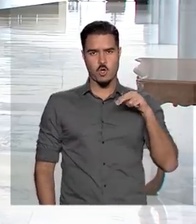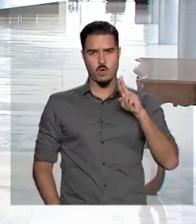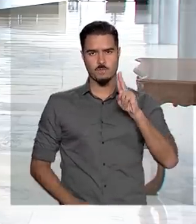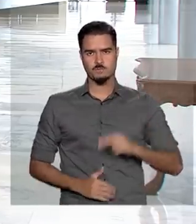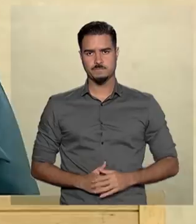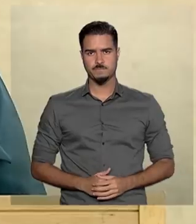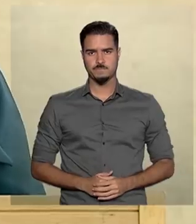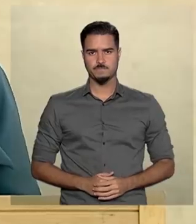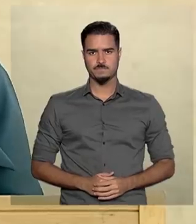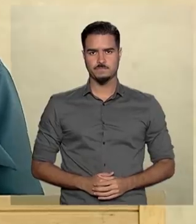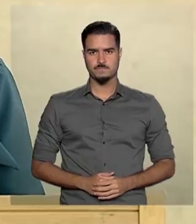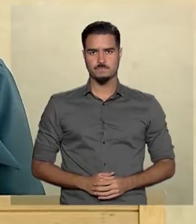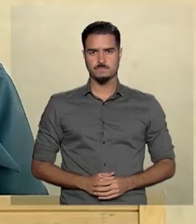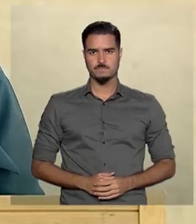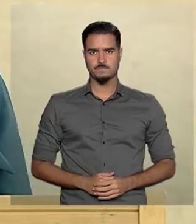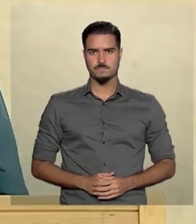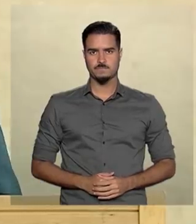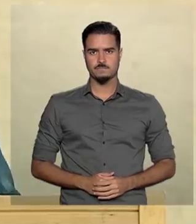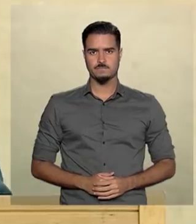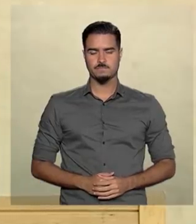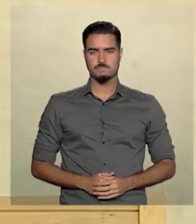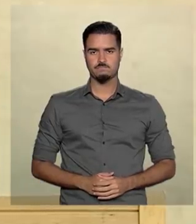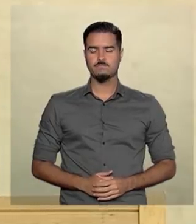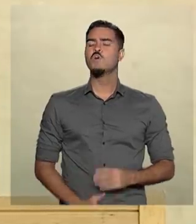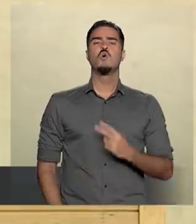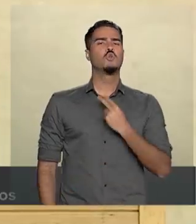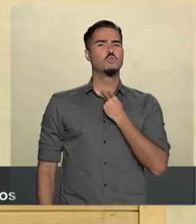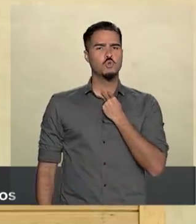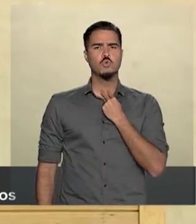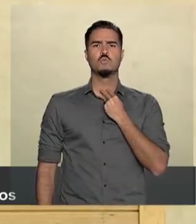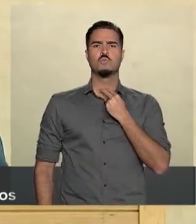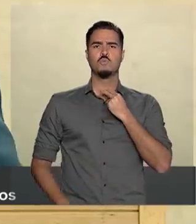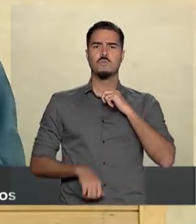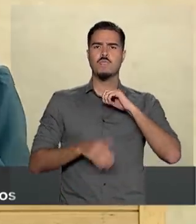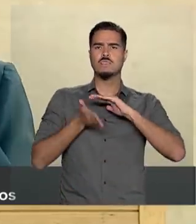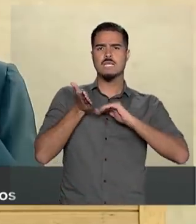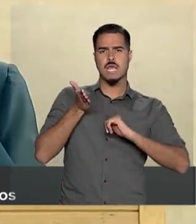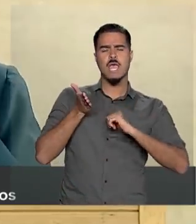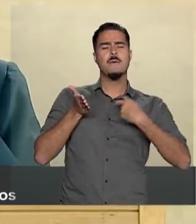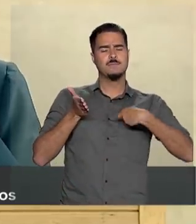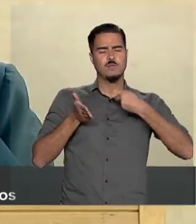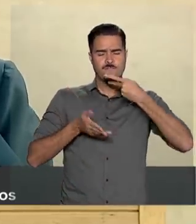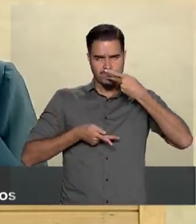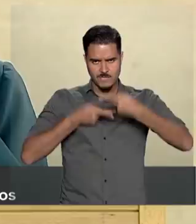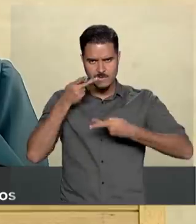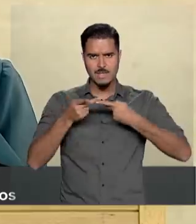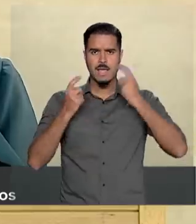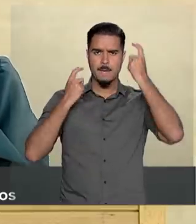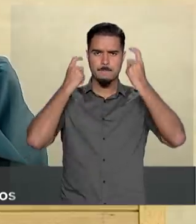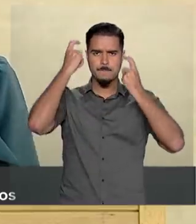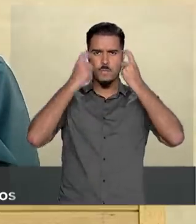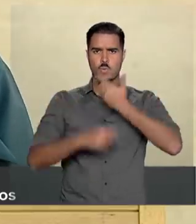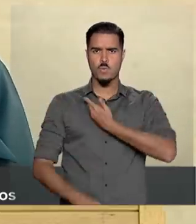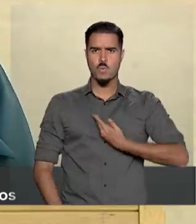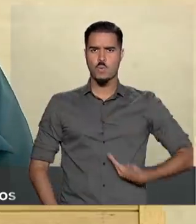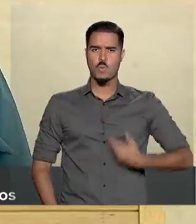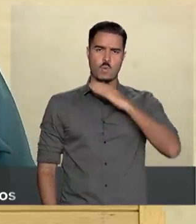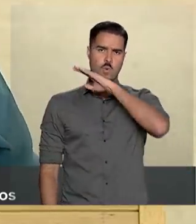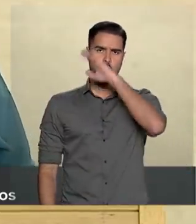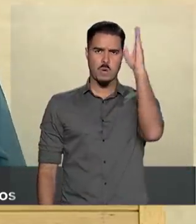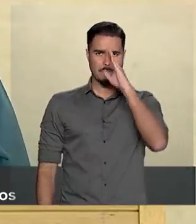Não poderia deixar de expressar a preocupação do governo brasileiro com as